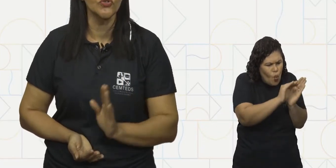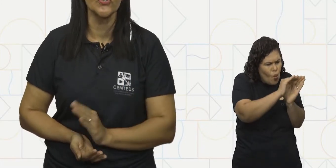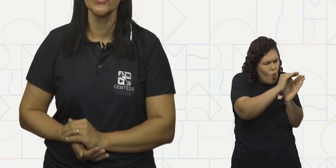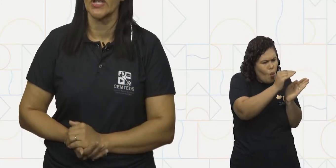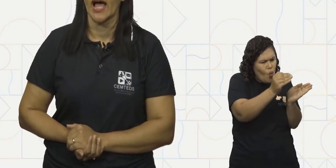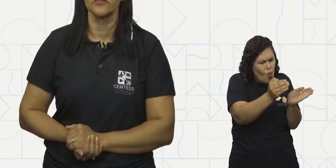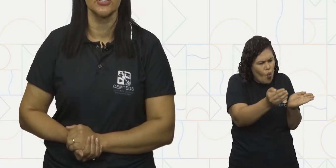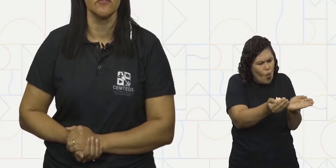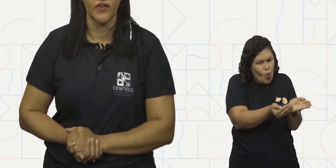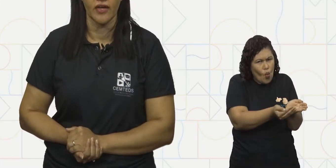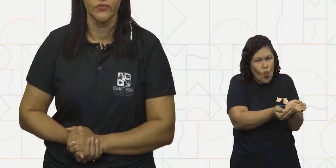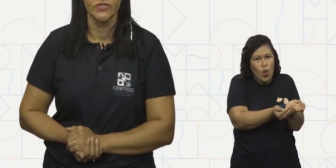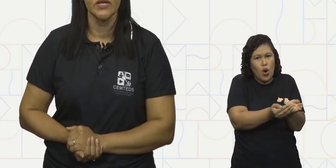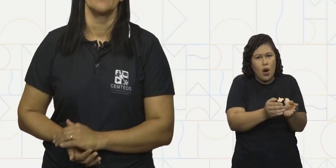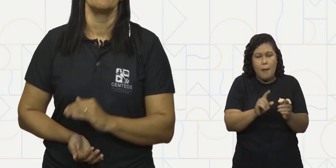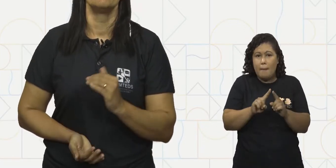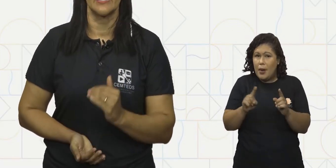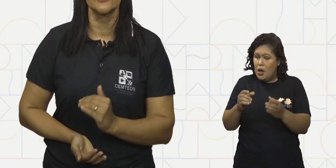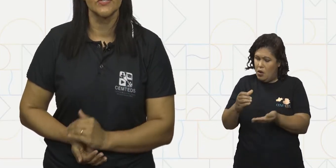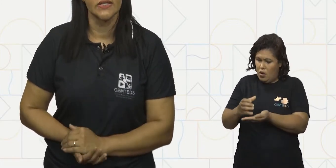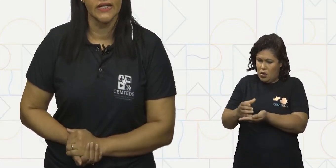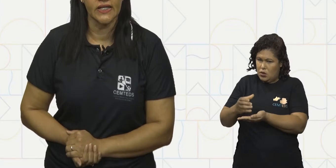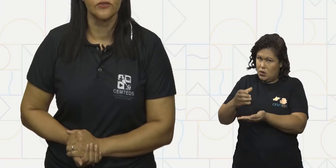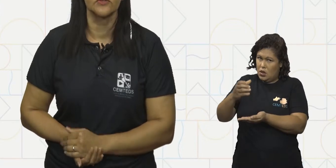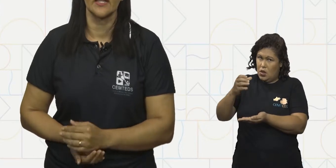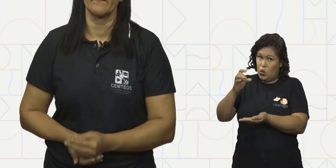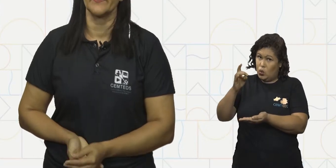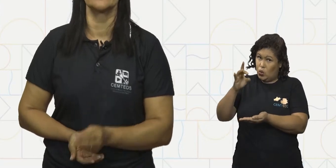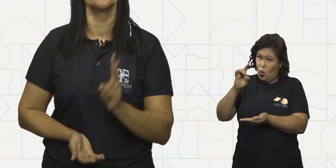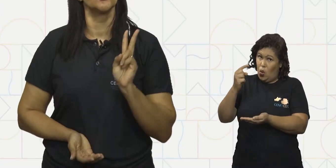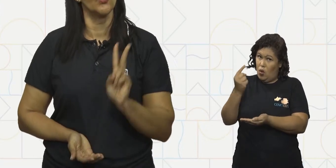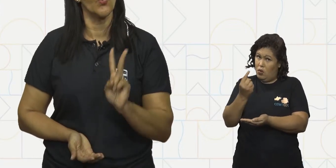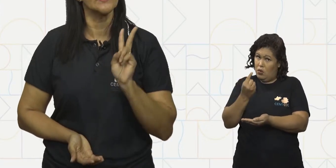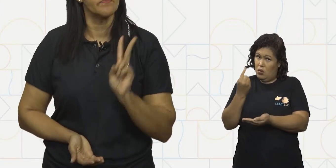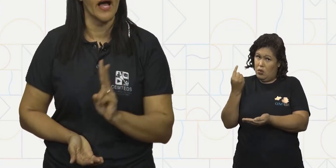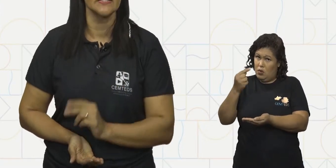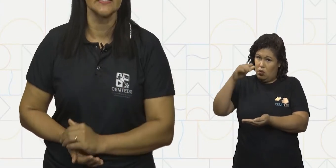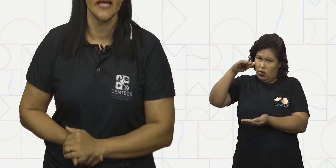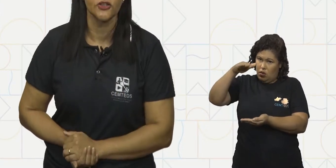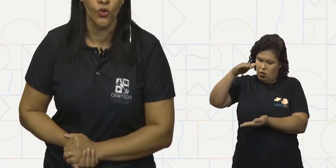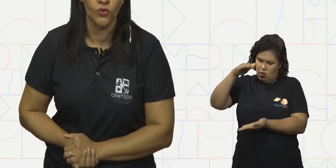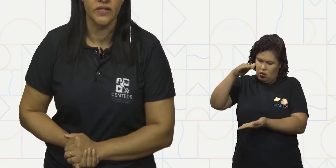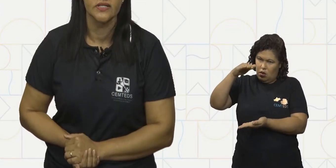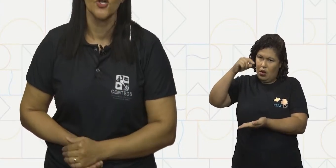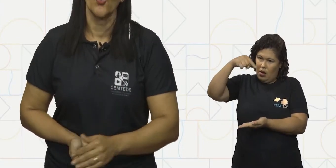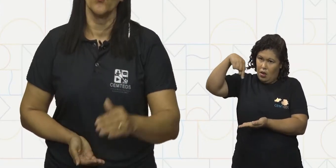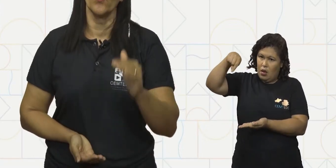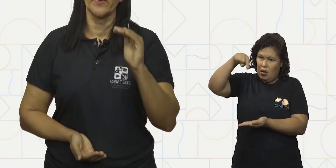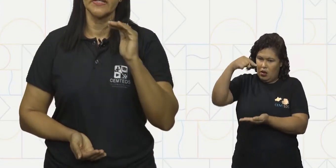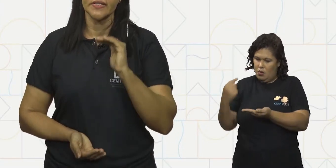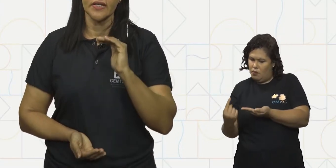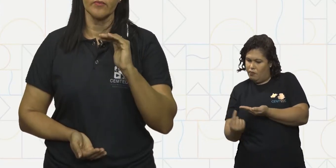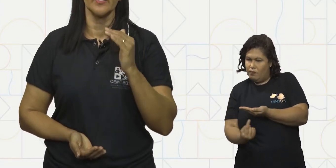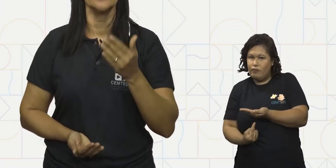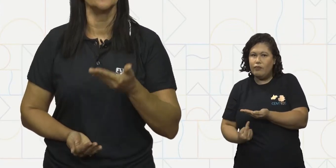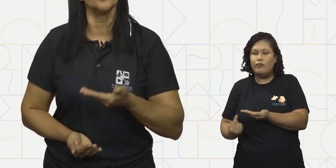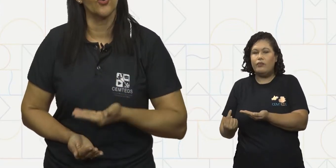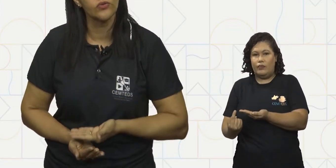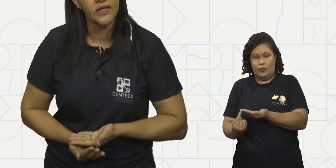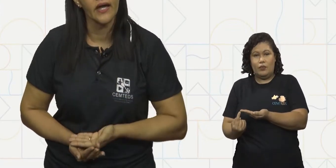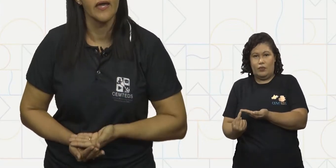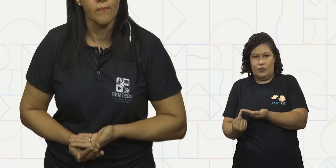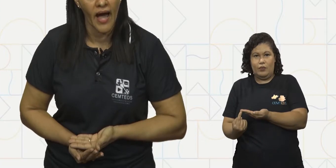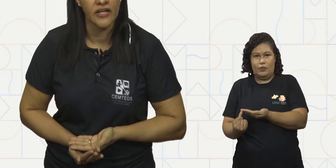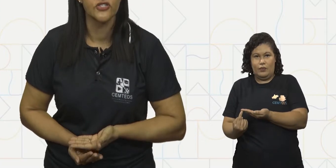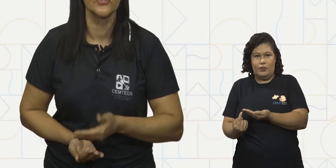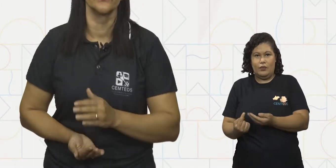todos os lados que vemos. Mas o cilindro tem apenas duas bases redondas, uma em cima e